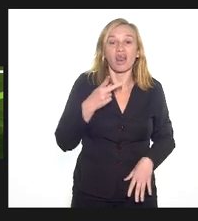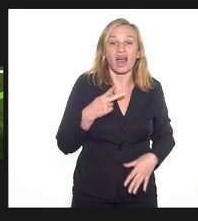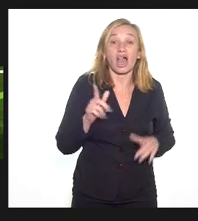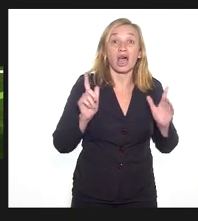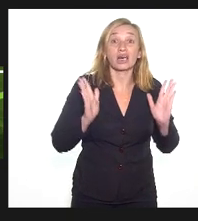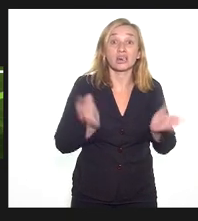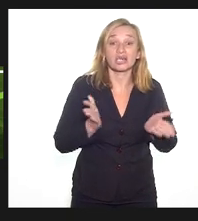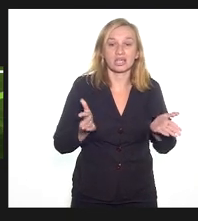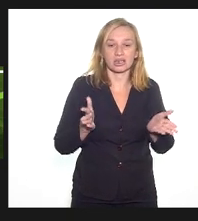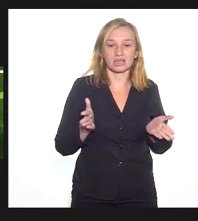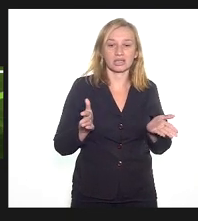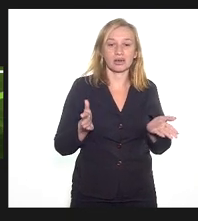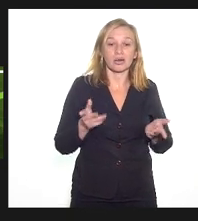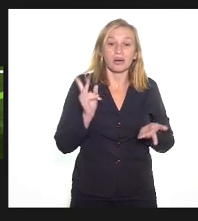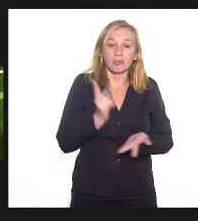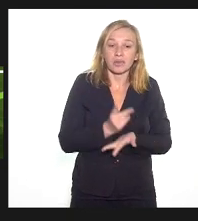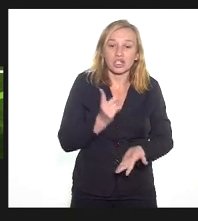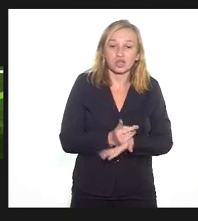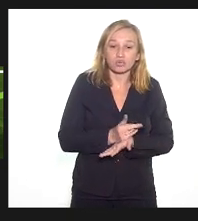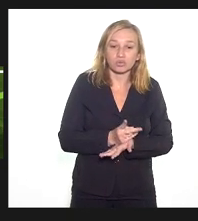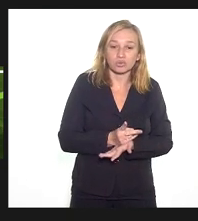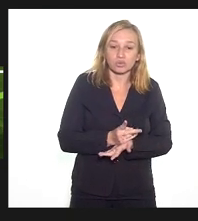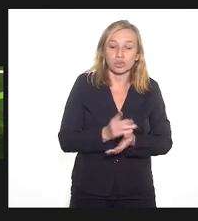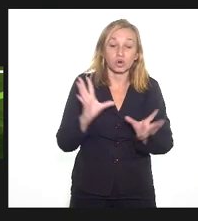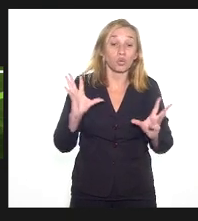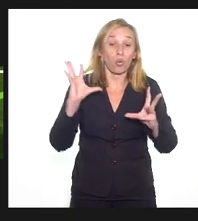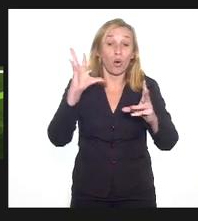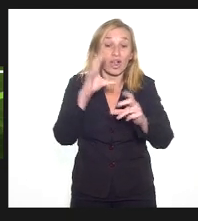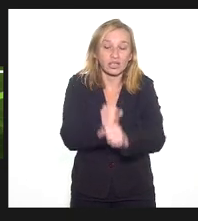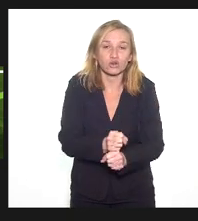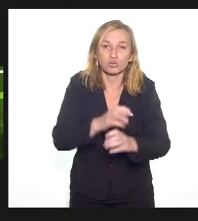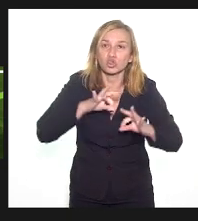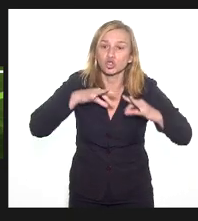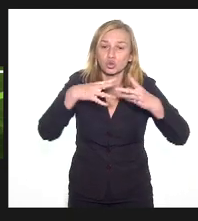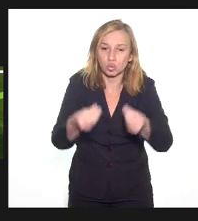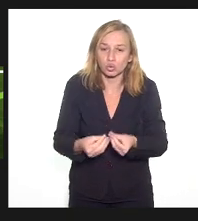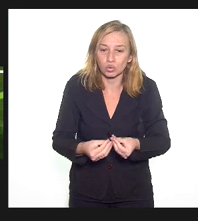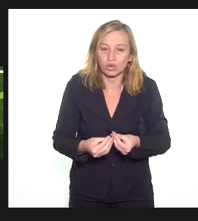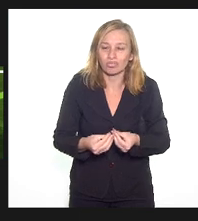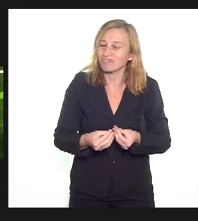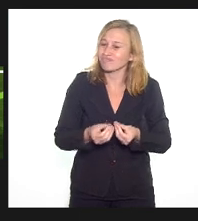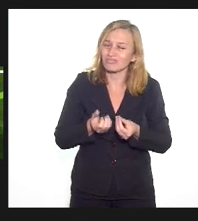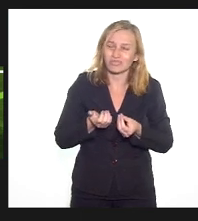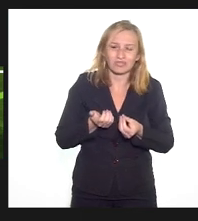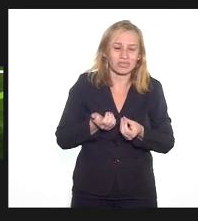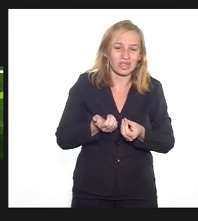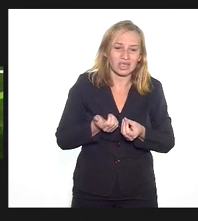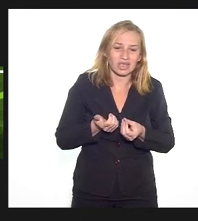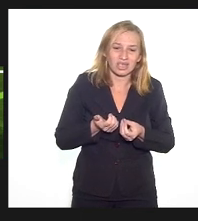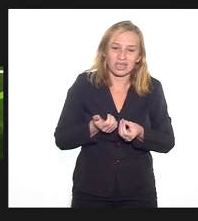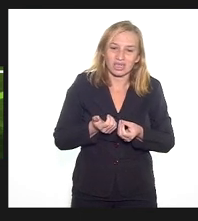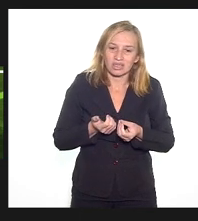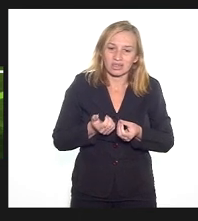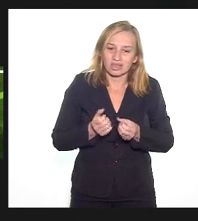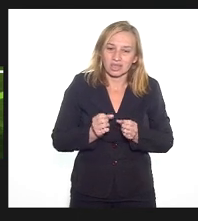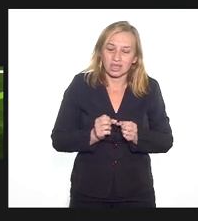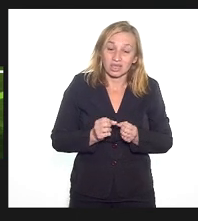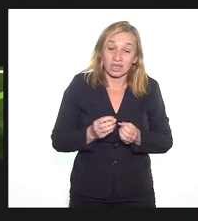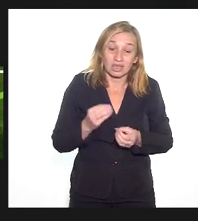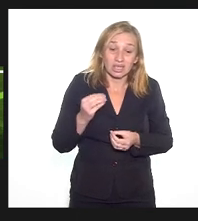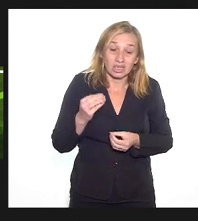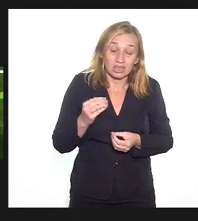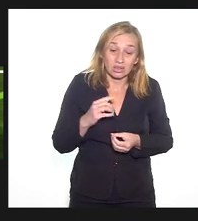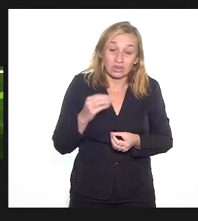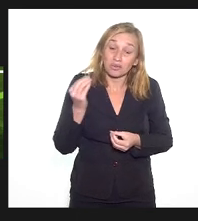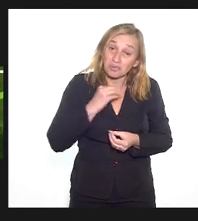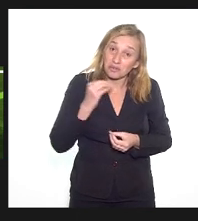mesmo de forma muito o resumo do resumo, é porque a gente já não aguenta mais. Para vocês terem uma